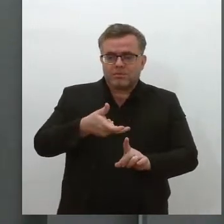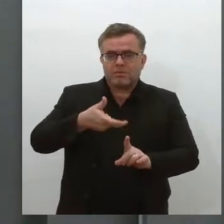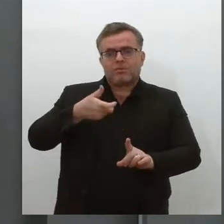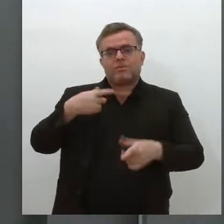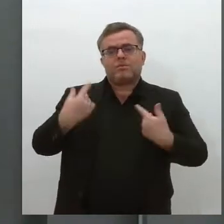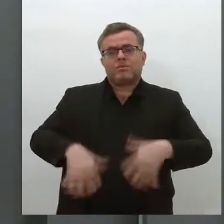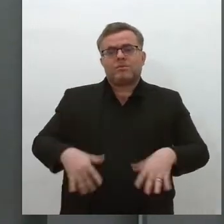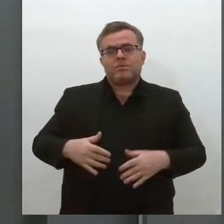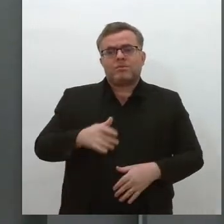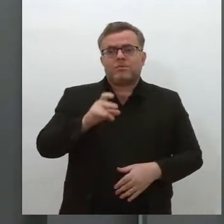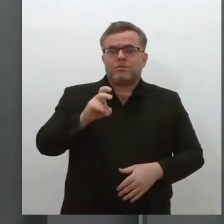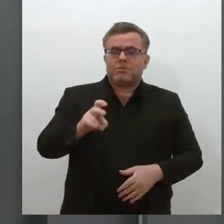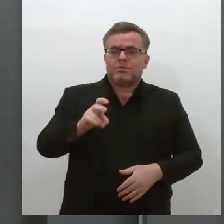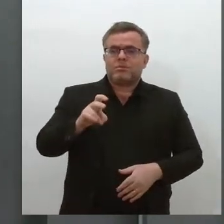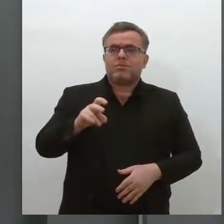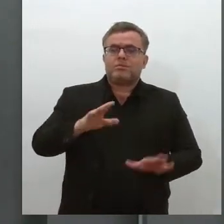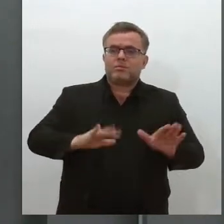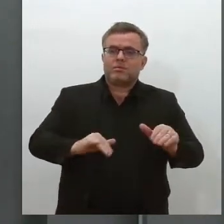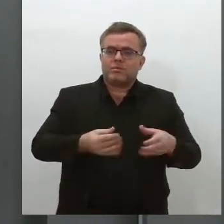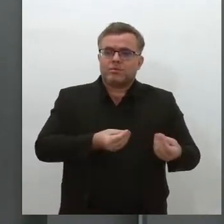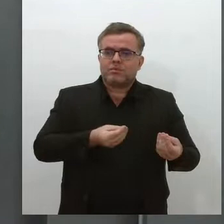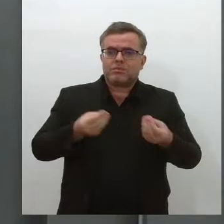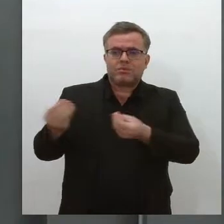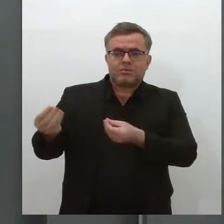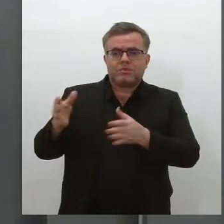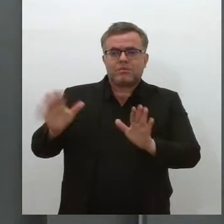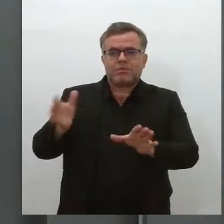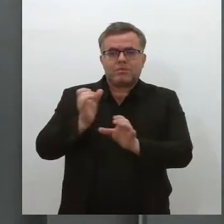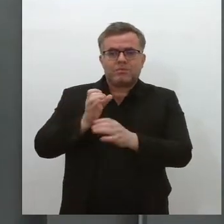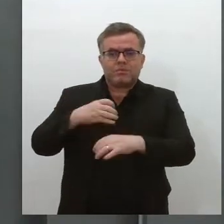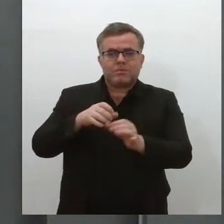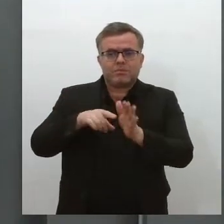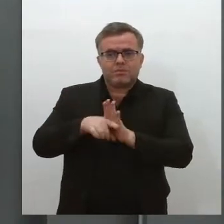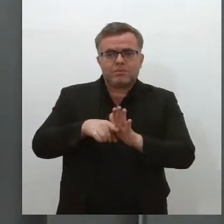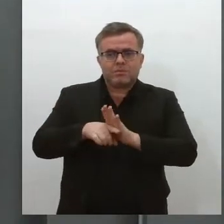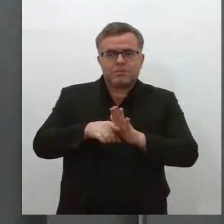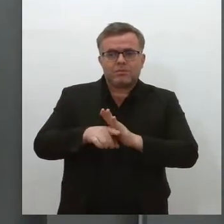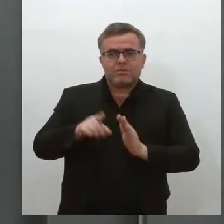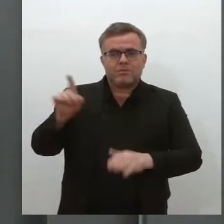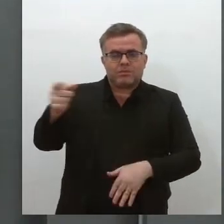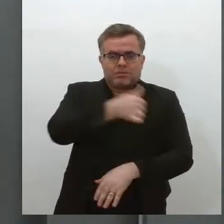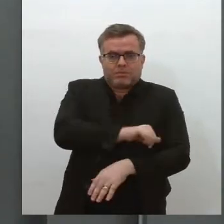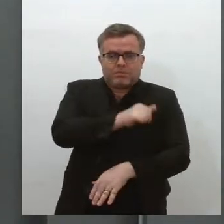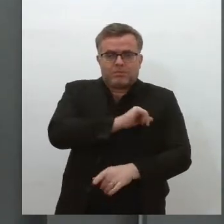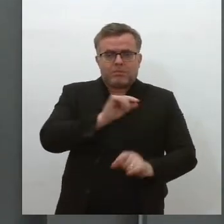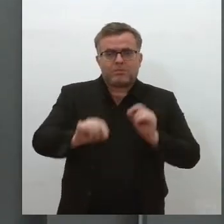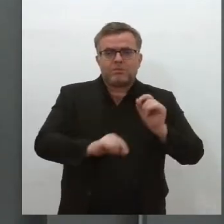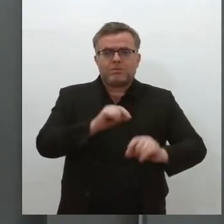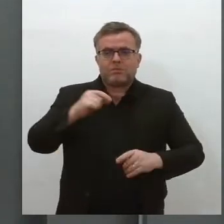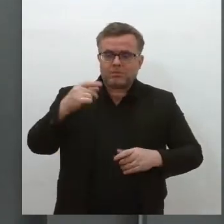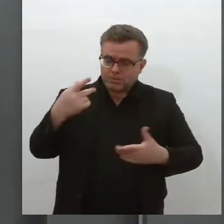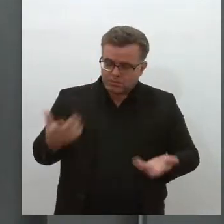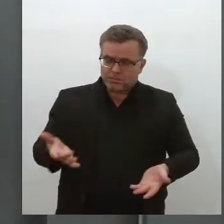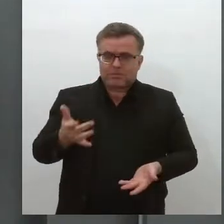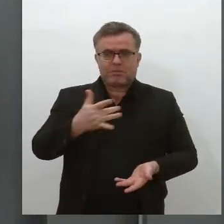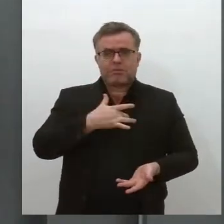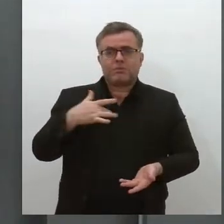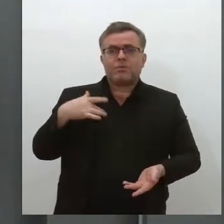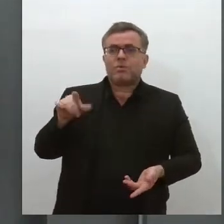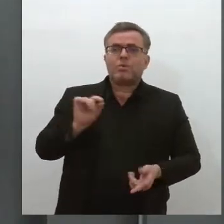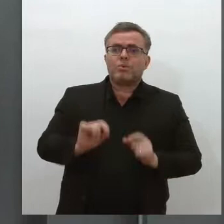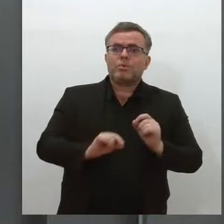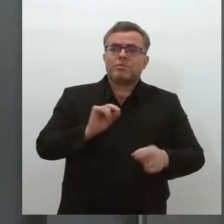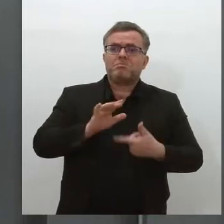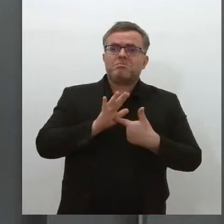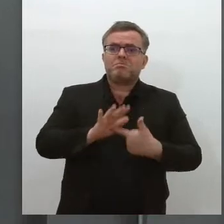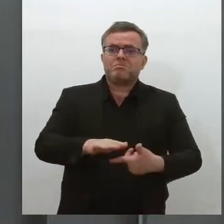enviada e processada no laboratório da Fiocruz, no Rio de Janeiro. O estado de saúde do paciente não apresenta sinais de